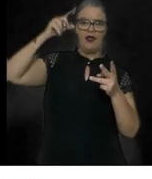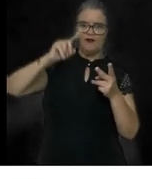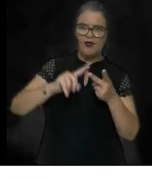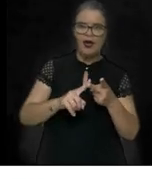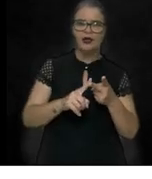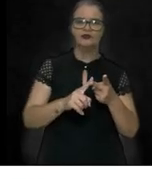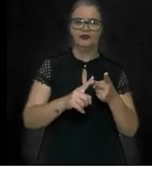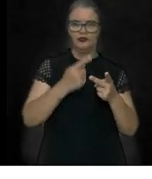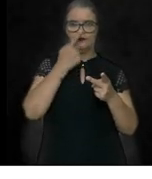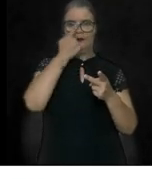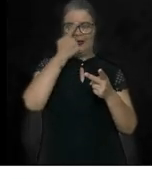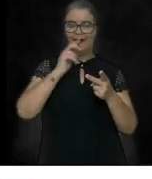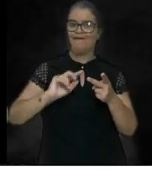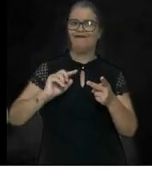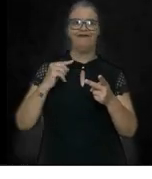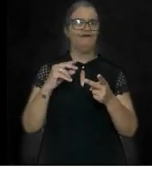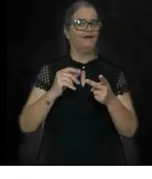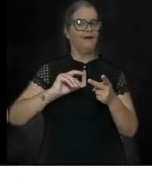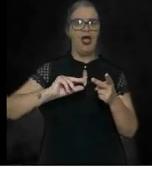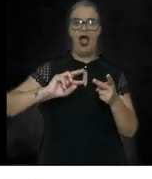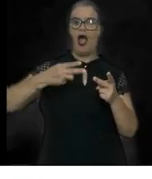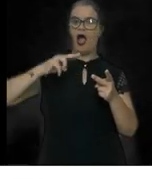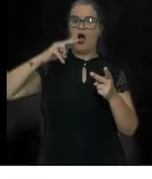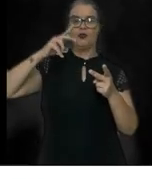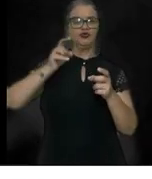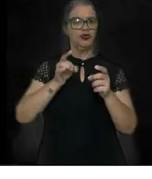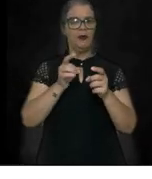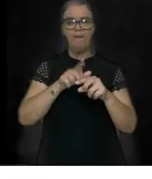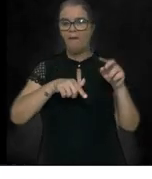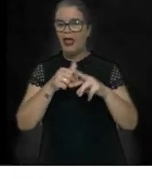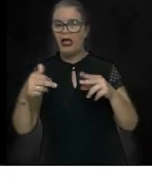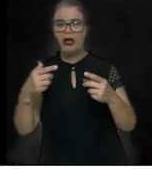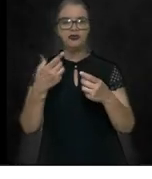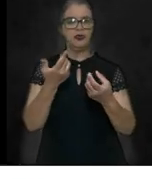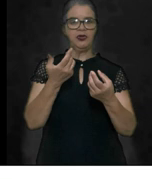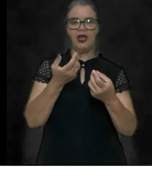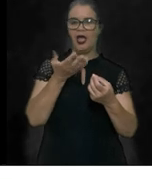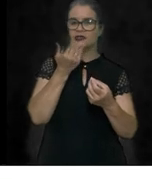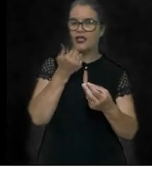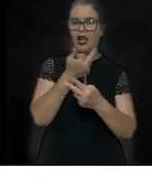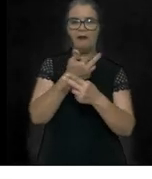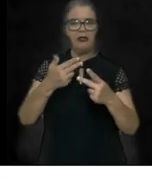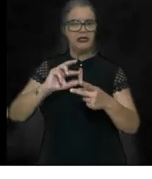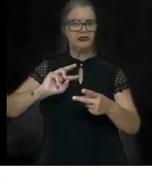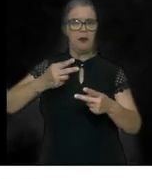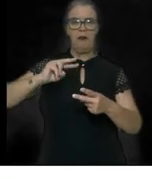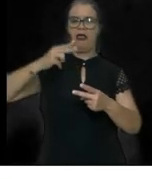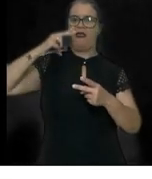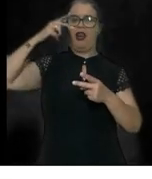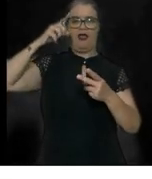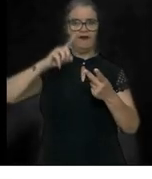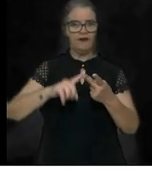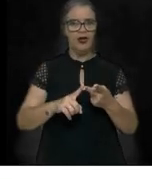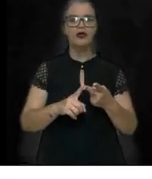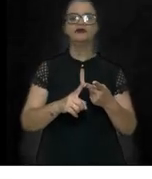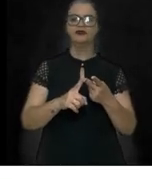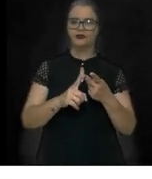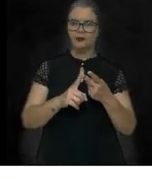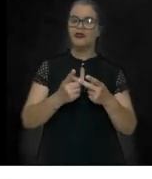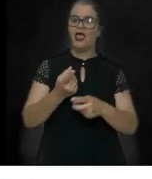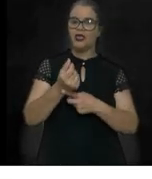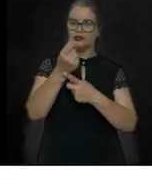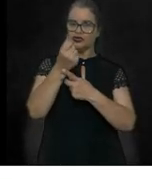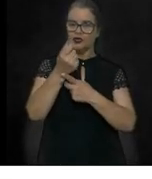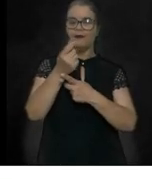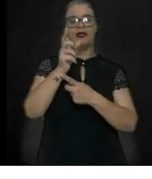bastante altos, preços de mercadorias e alimentação bem elevados e esses preços eram